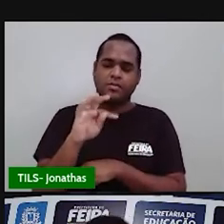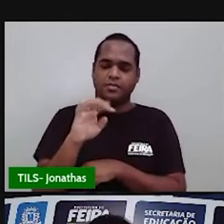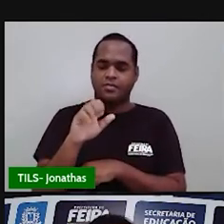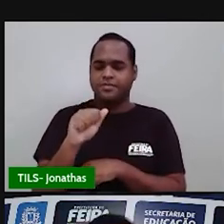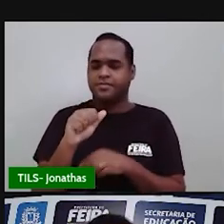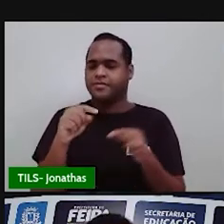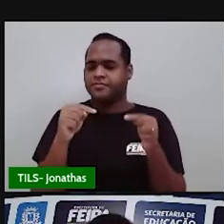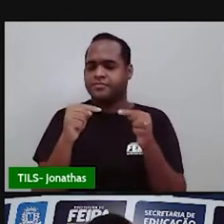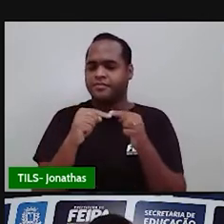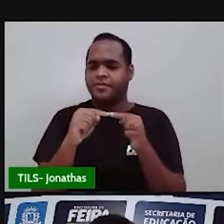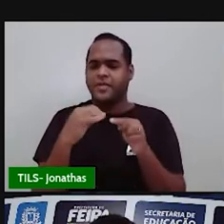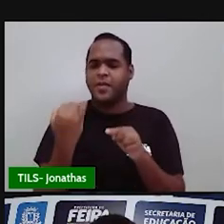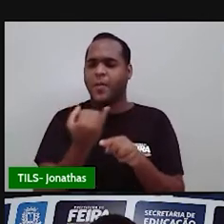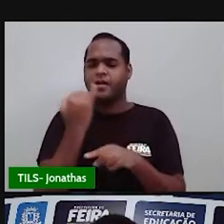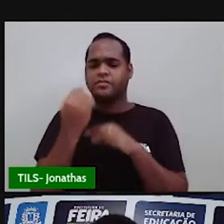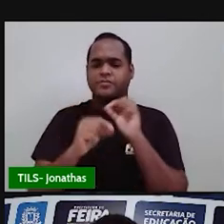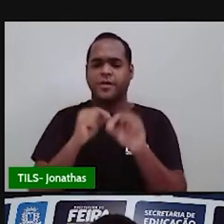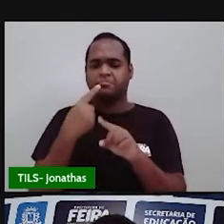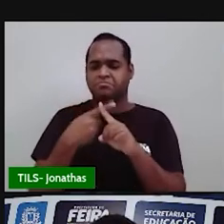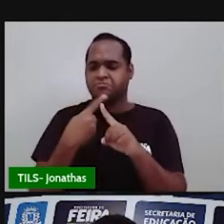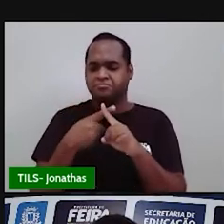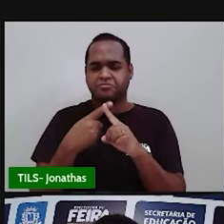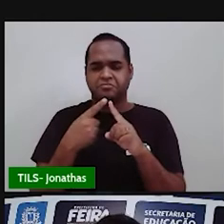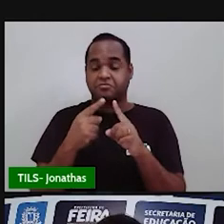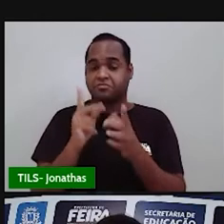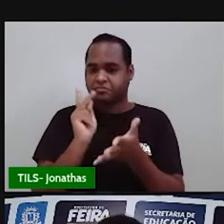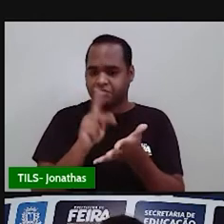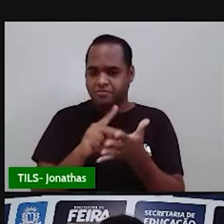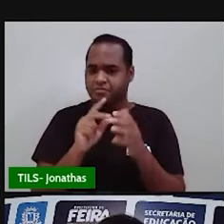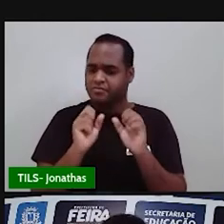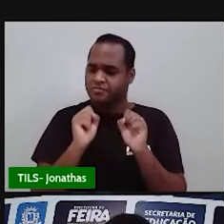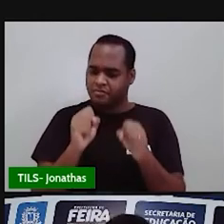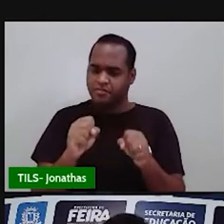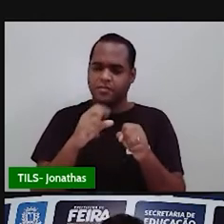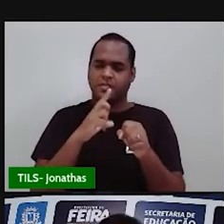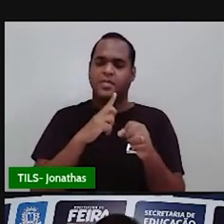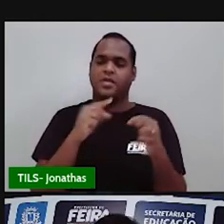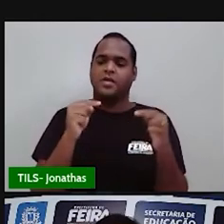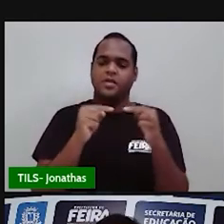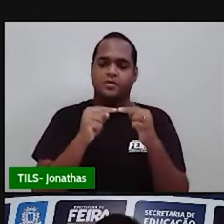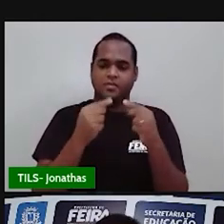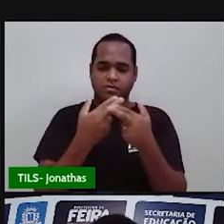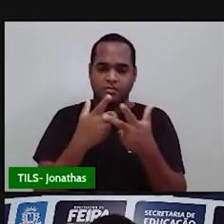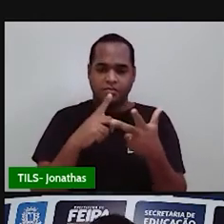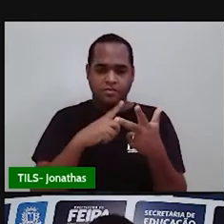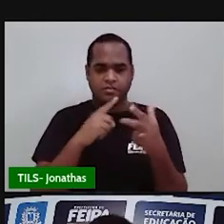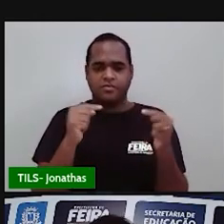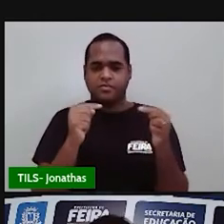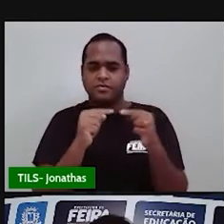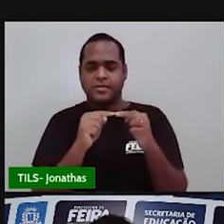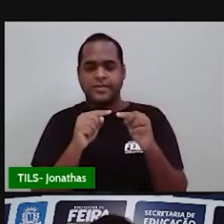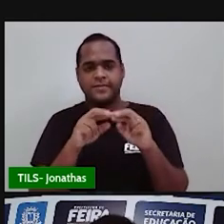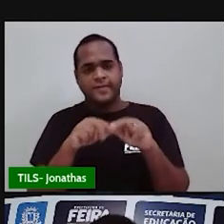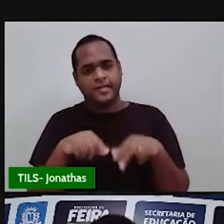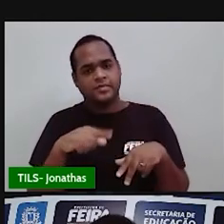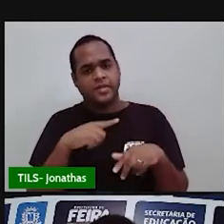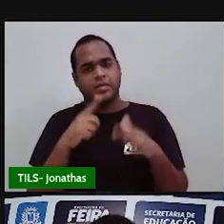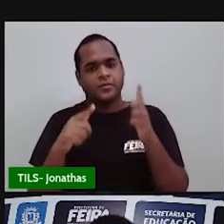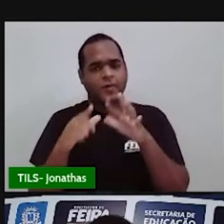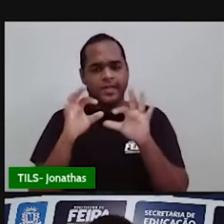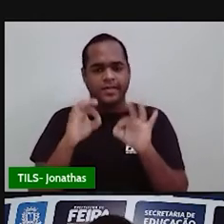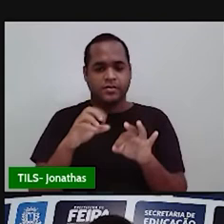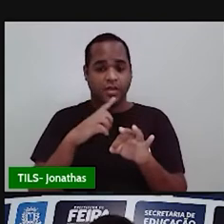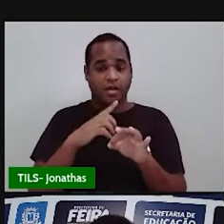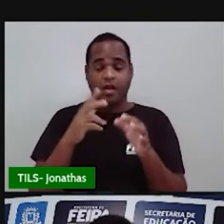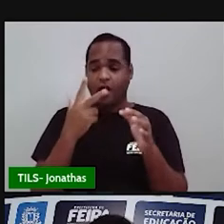o porquê que ela é importante. Na verdade, a gente só vai reforçar isso, porque isso, né, já teve ali